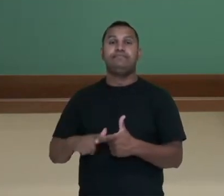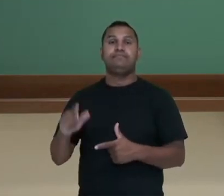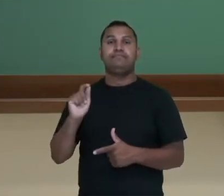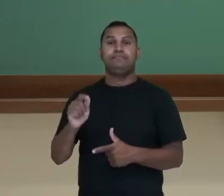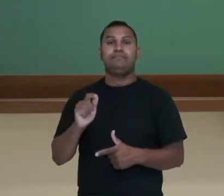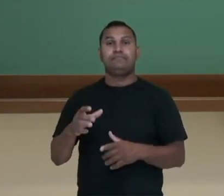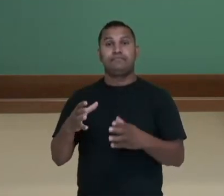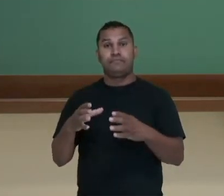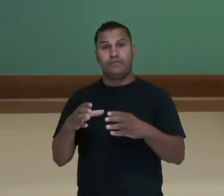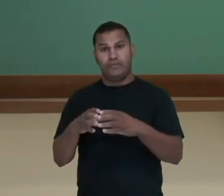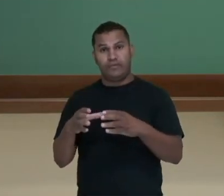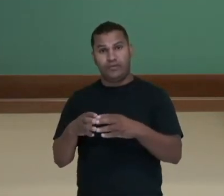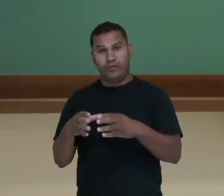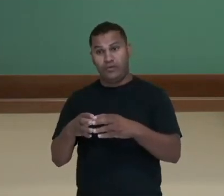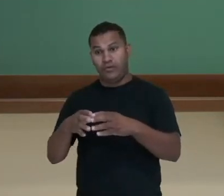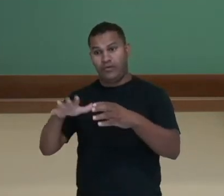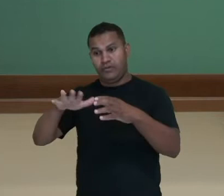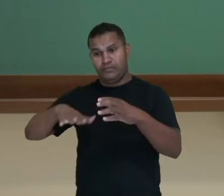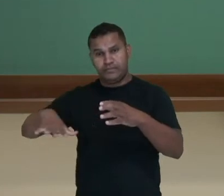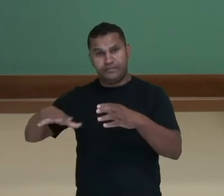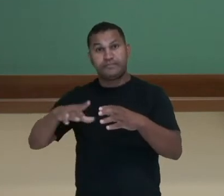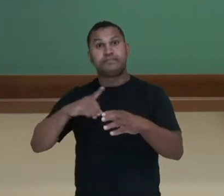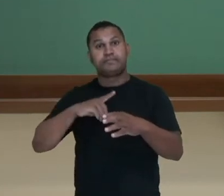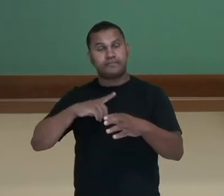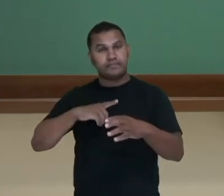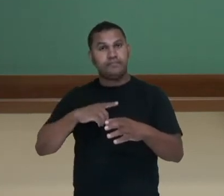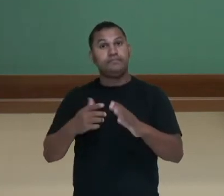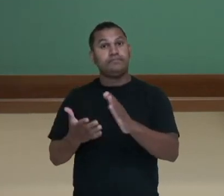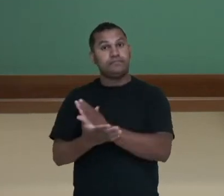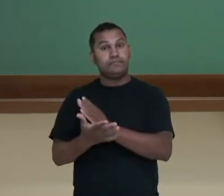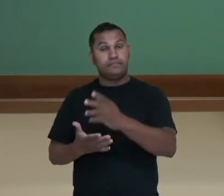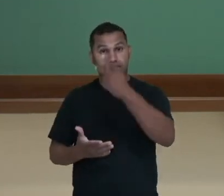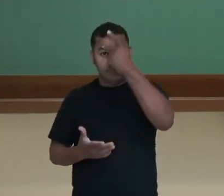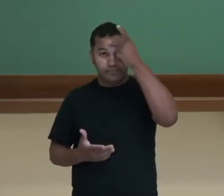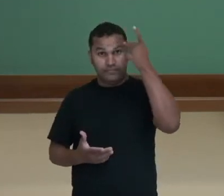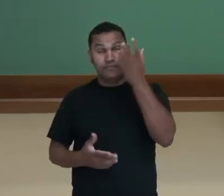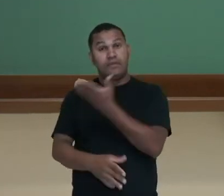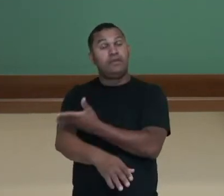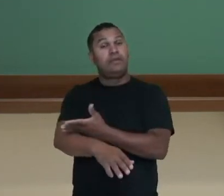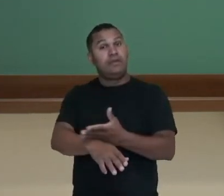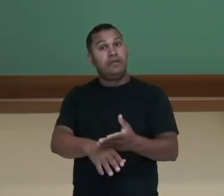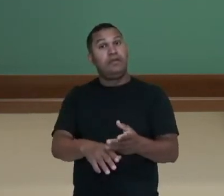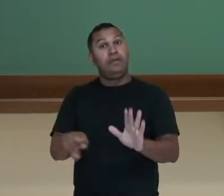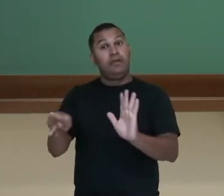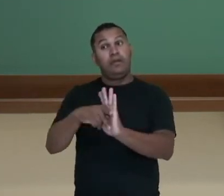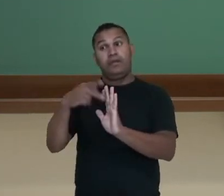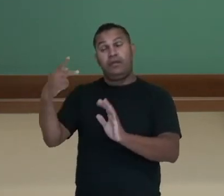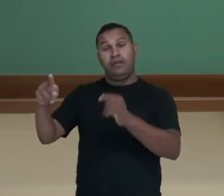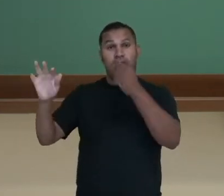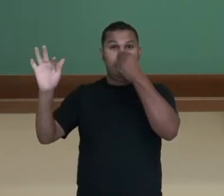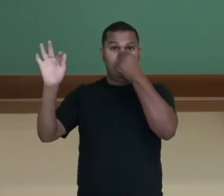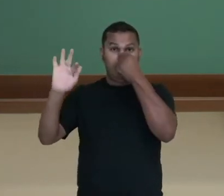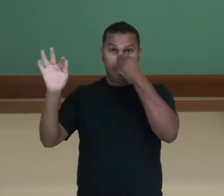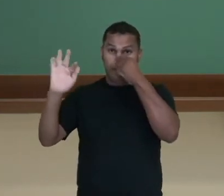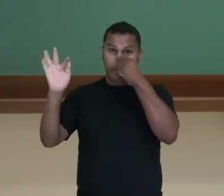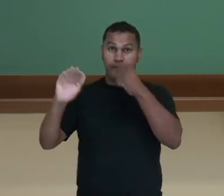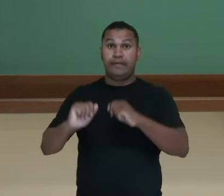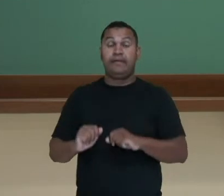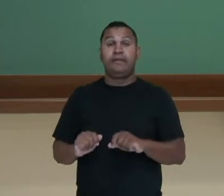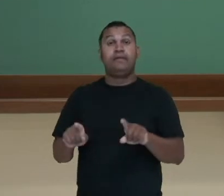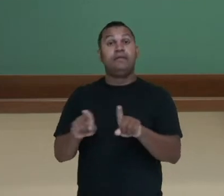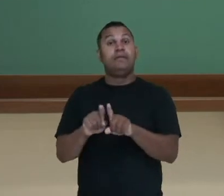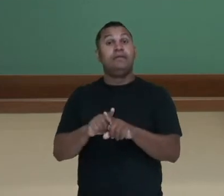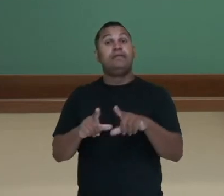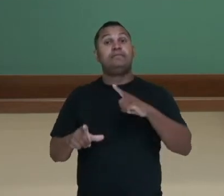queriam manter os privilégios da colônia, da exploração colonial, além também dos mestiços, não é?